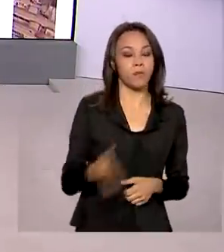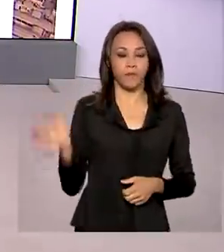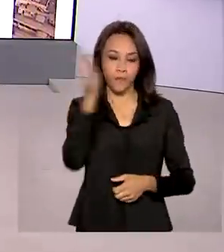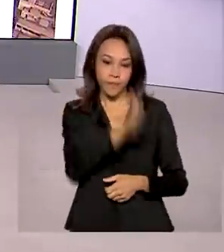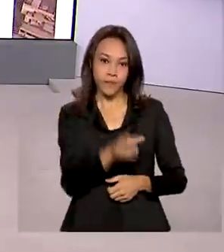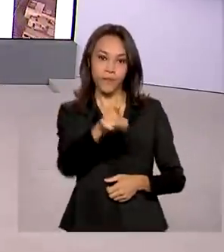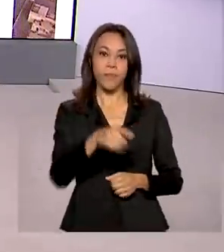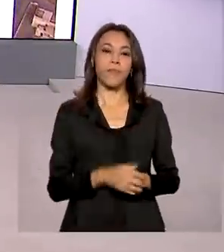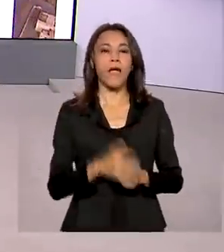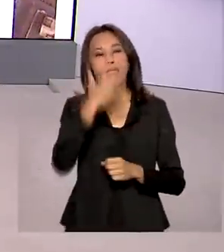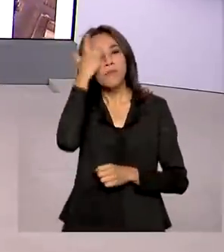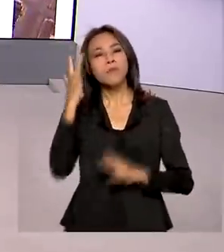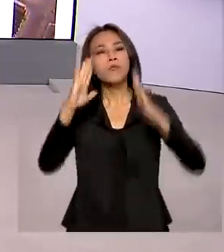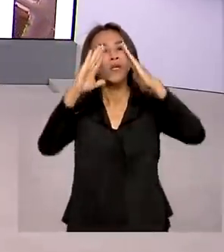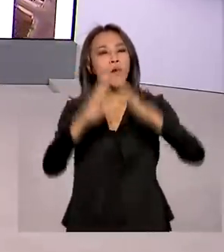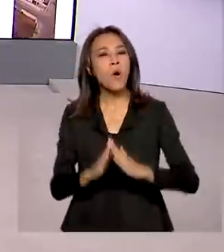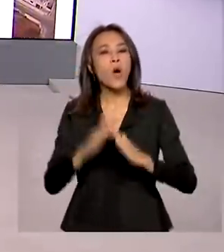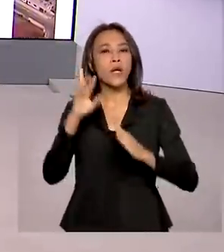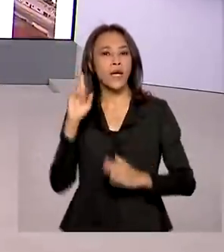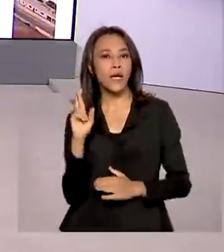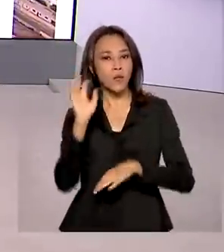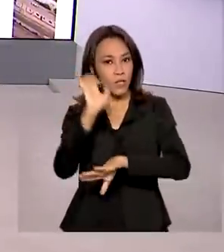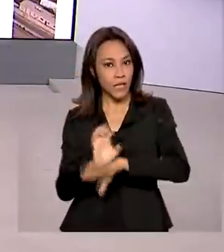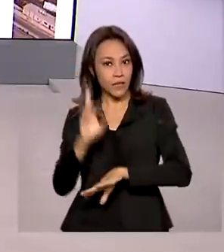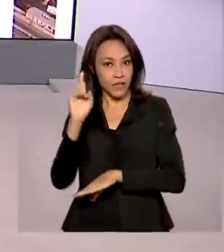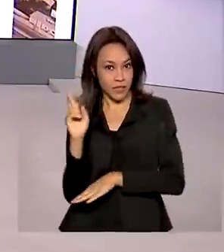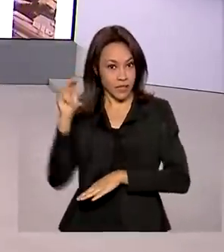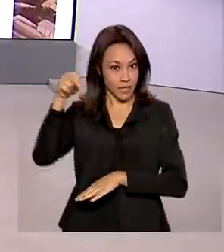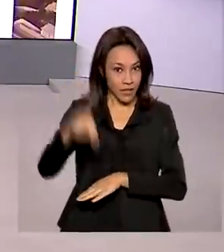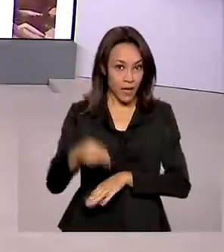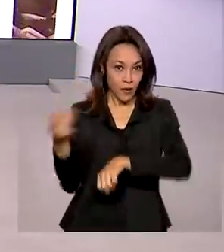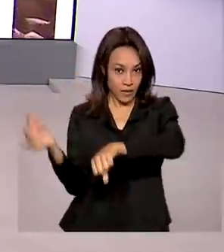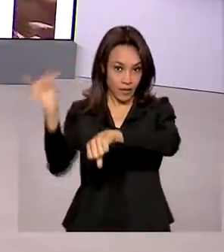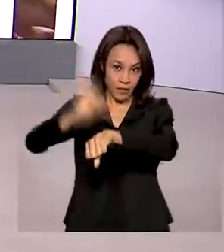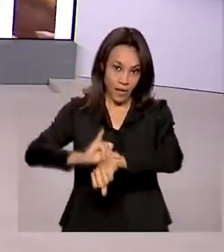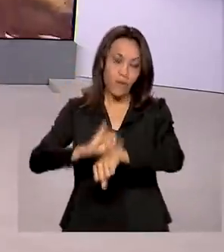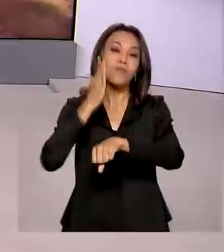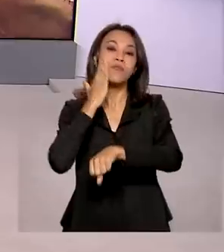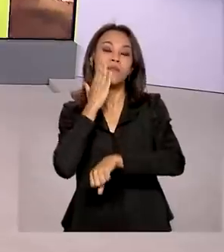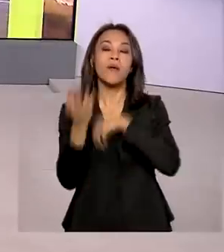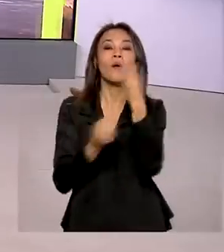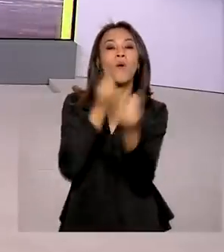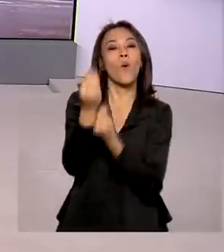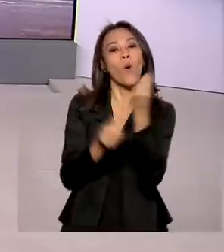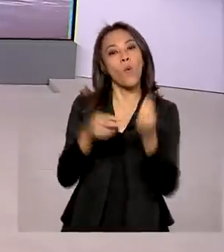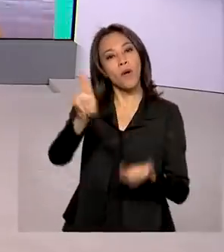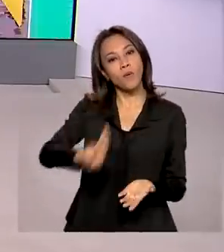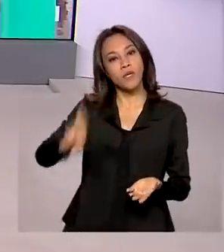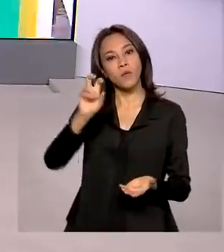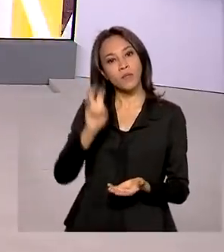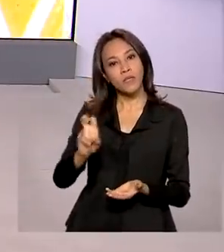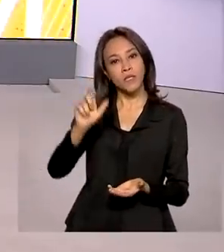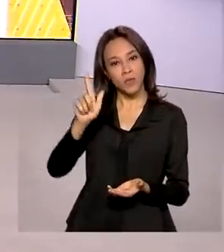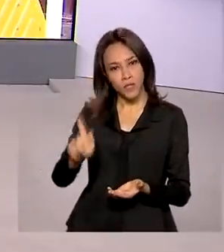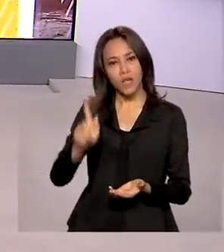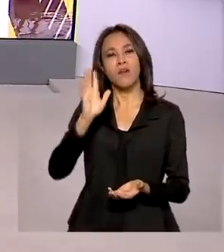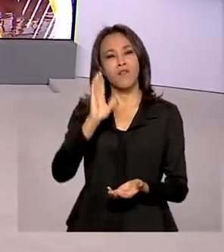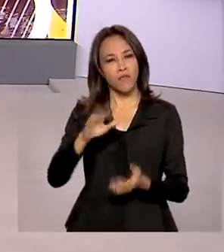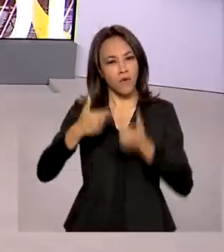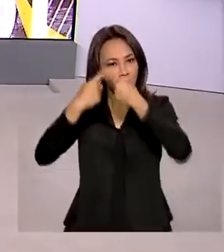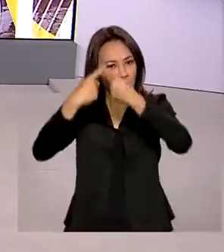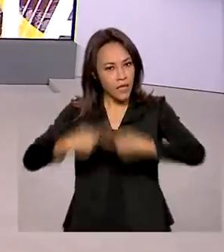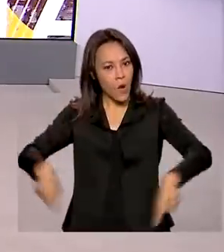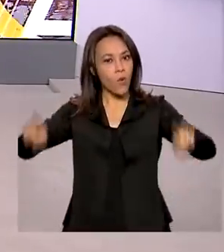moradores de Natal, no Rio Grande do Norte, vão conferir como funciona o 5G. Um estande foi inaugurado pelo ministro das